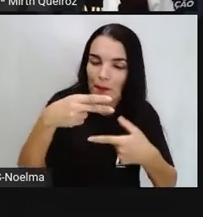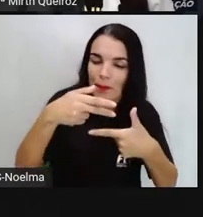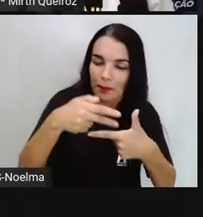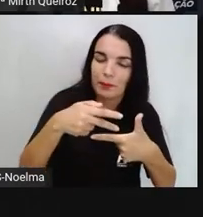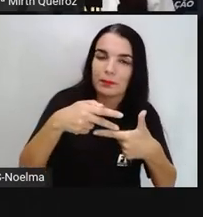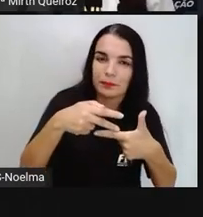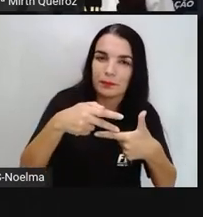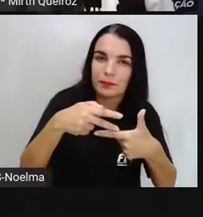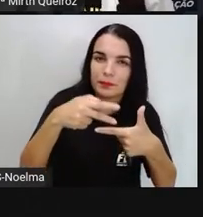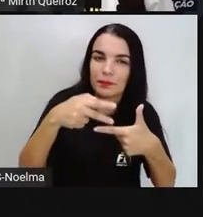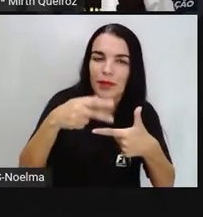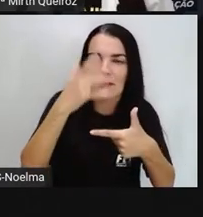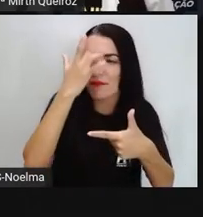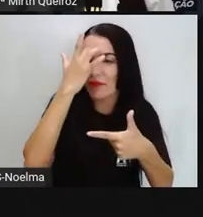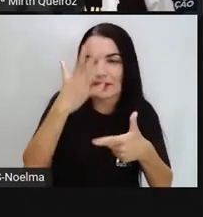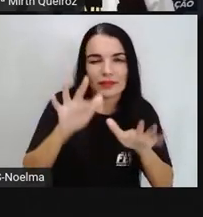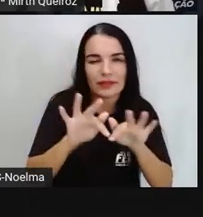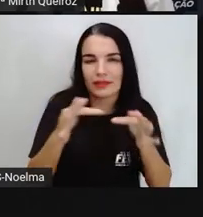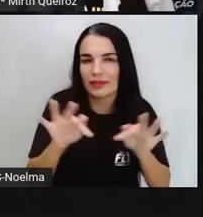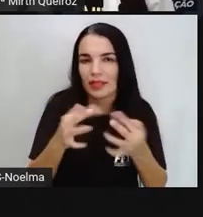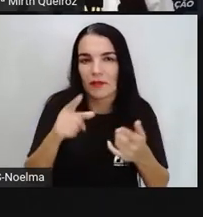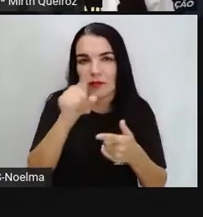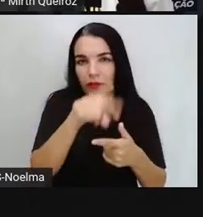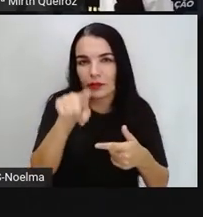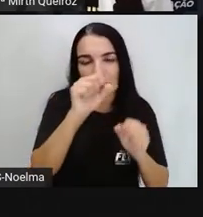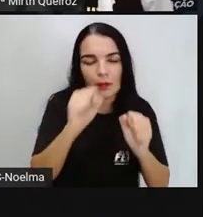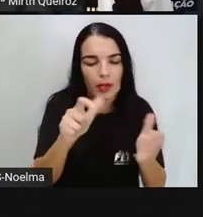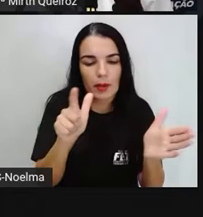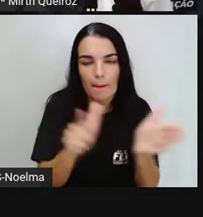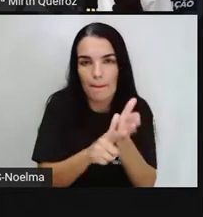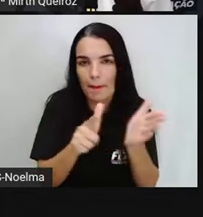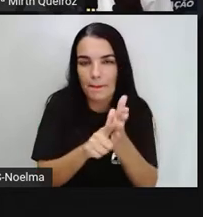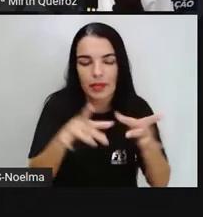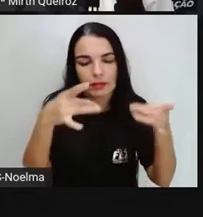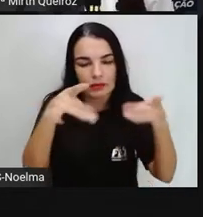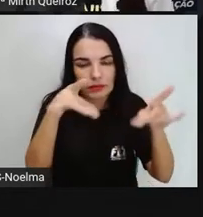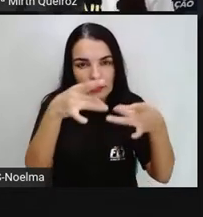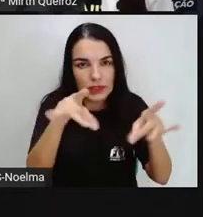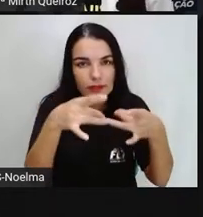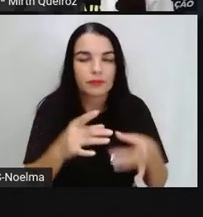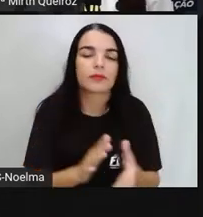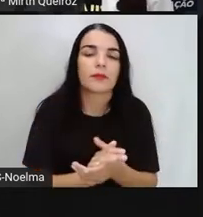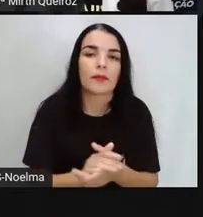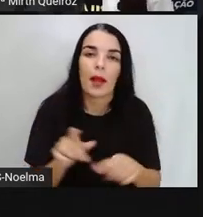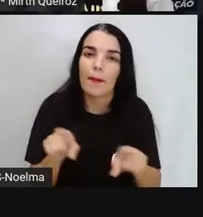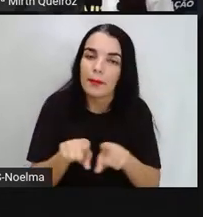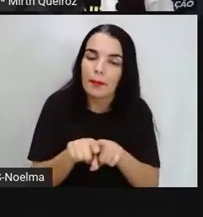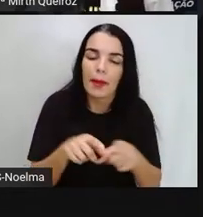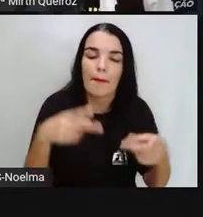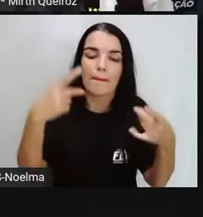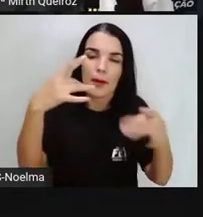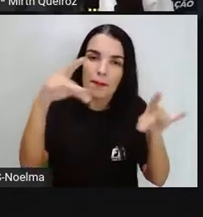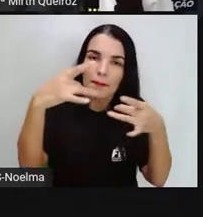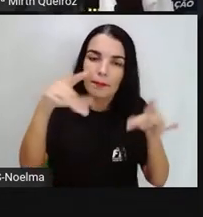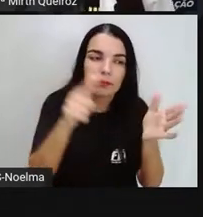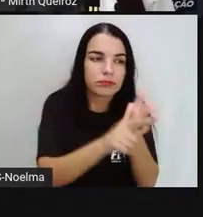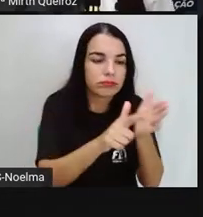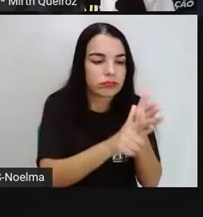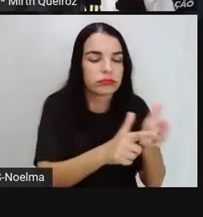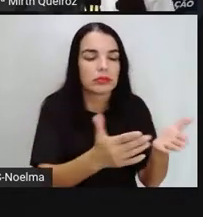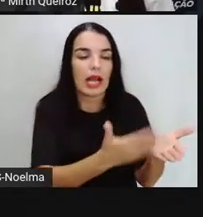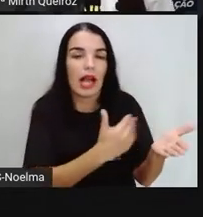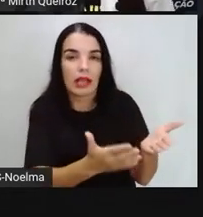um tangrã, que é muito simples. Vocês podem utilizar o papel ofício, vocês podem utilizar a folha de caderno,